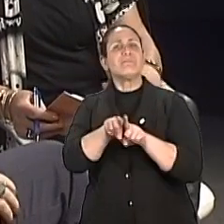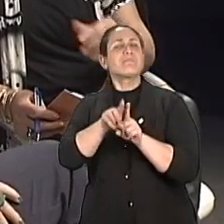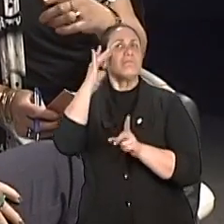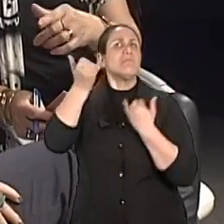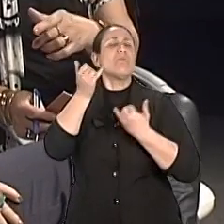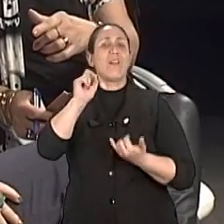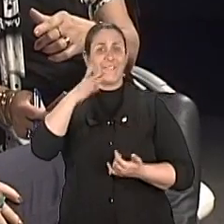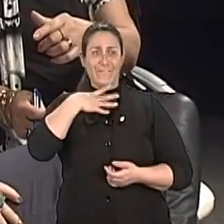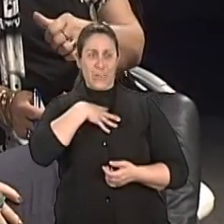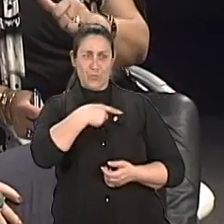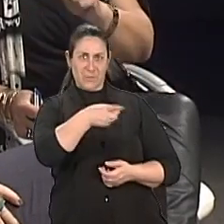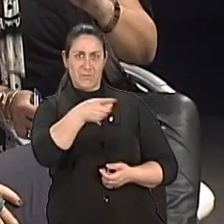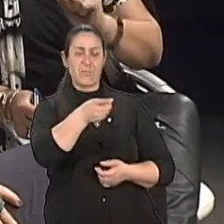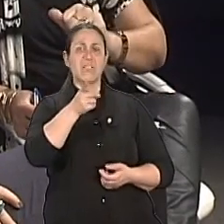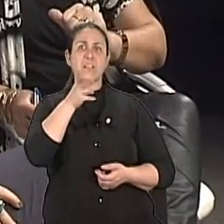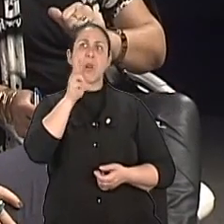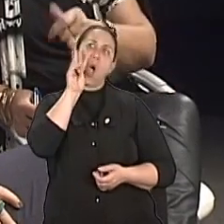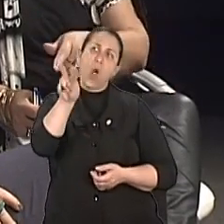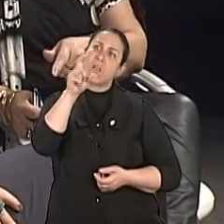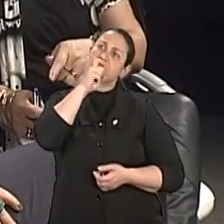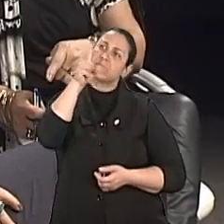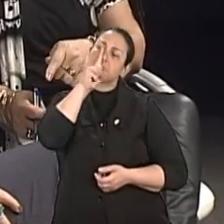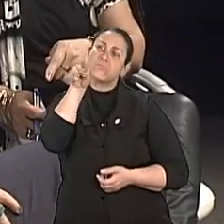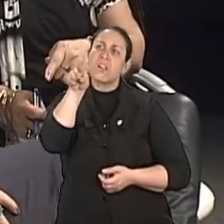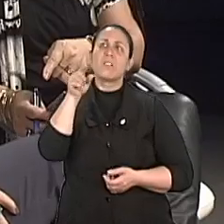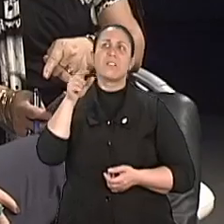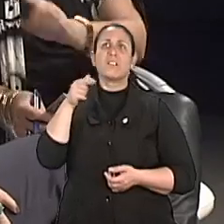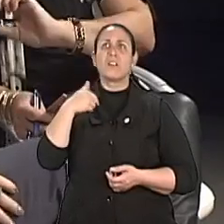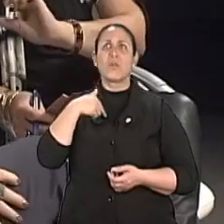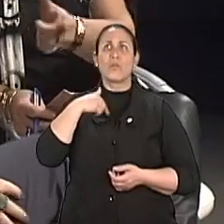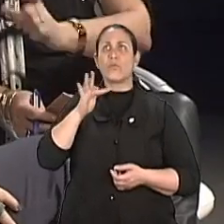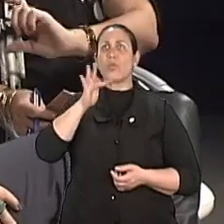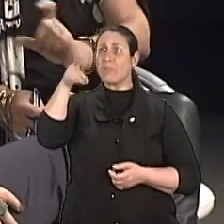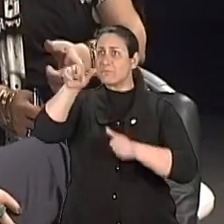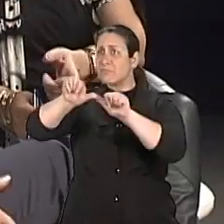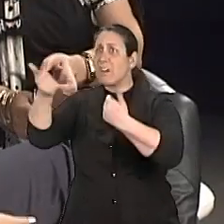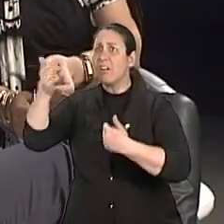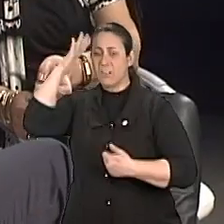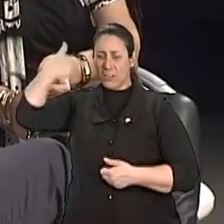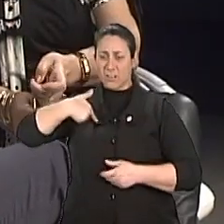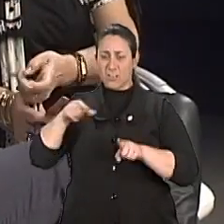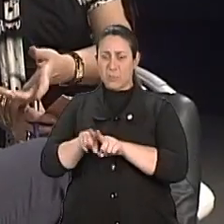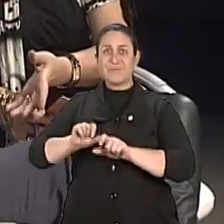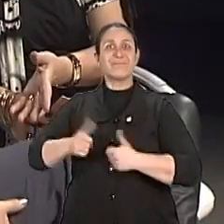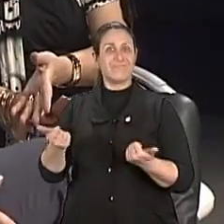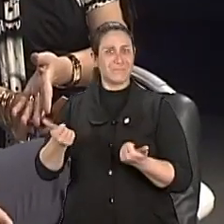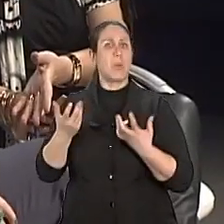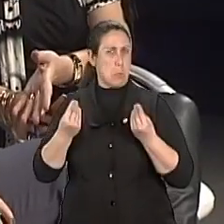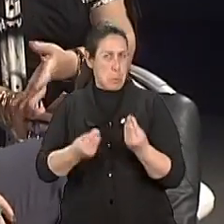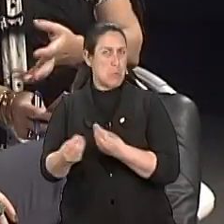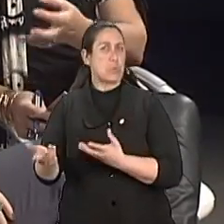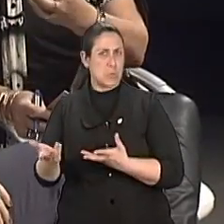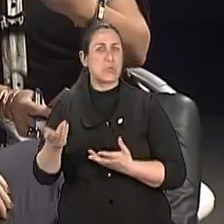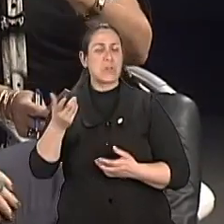Assim, se vocês estão se separando, será que na minha terceira idade eu vou me separar também? Sim, claro. Tem isso. Tem esse movimento. Tem Mobiliza, mobiliza. Mobiliza isso, né? Com